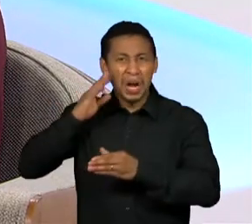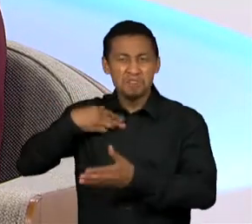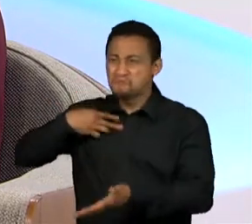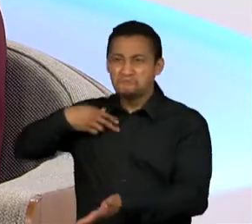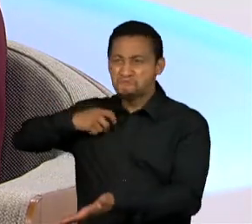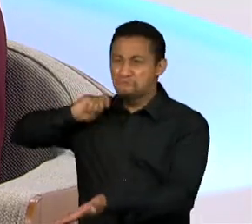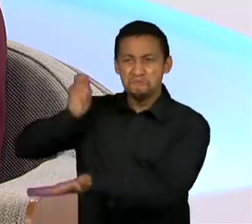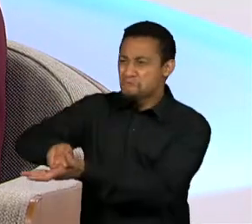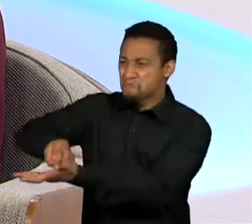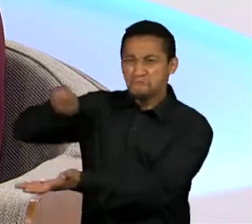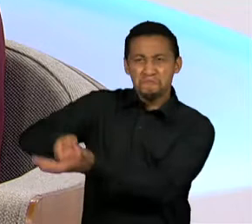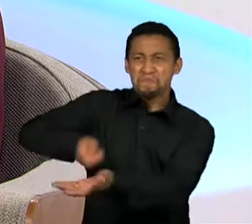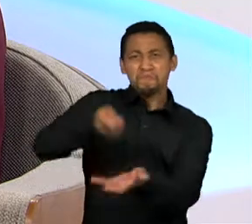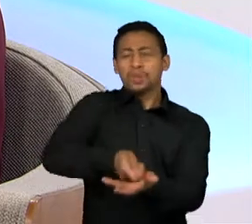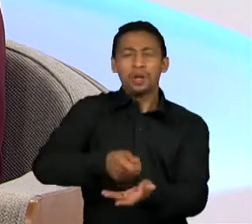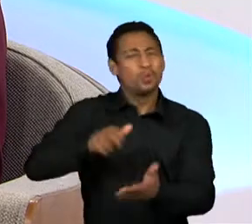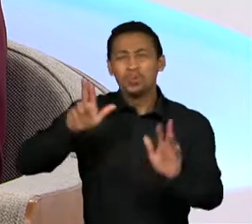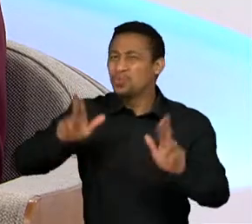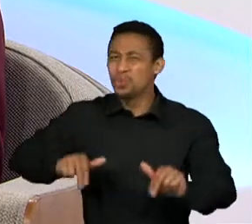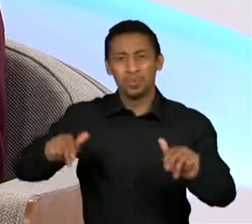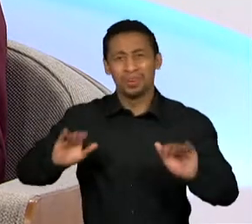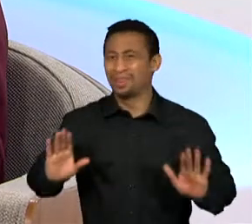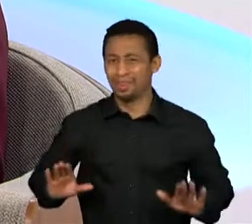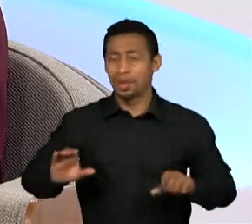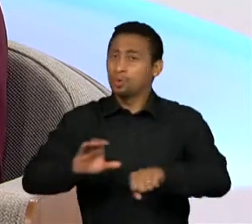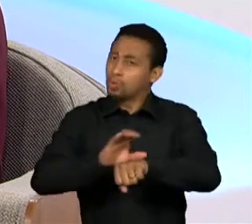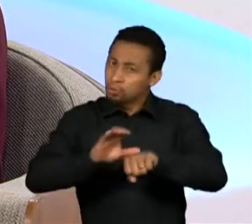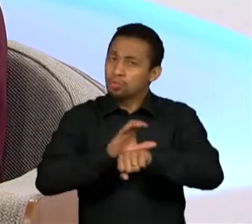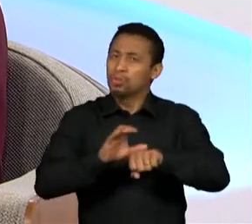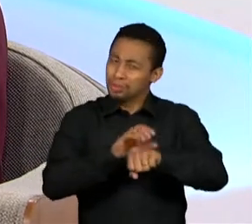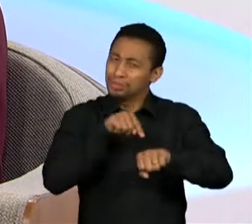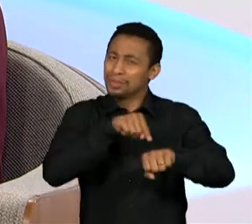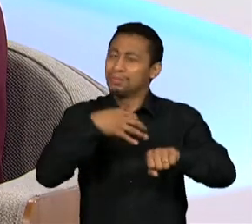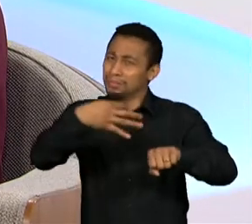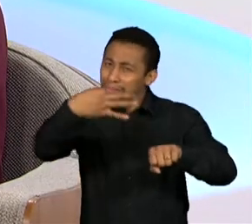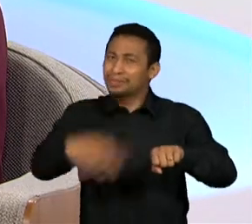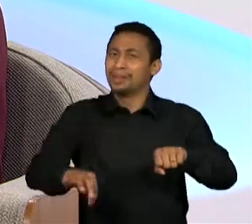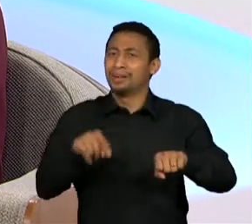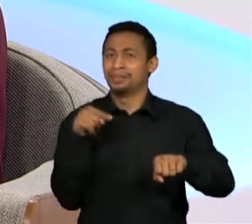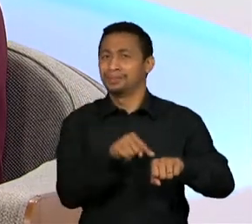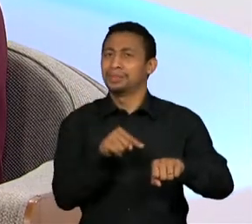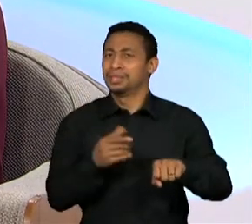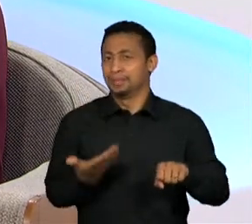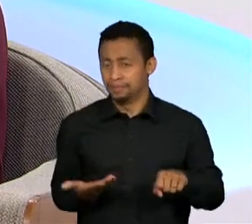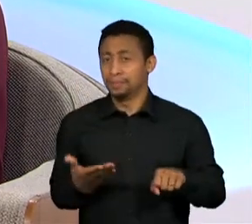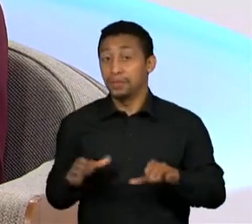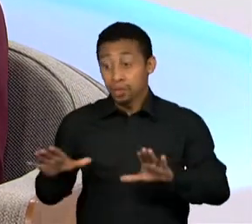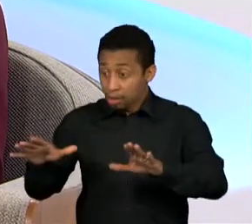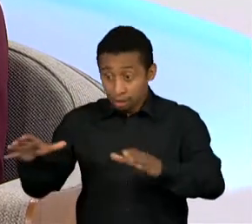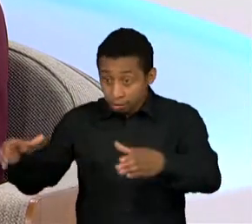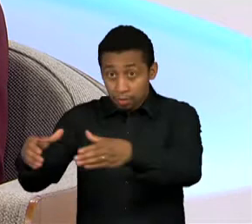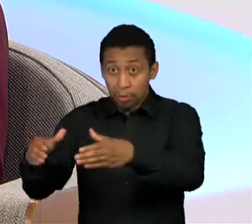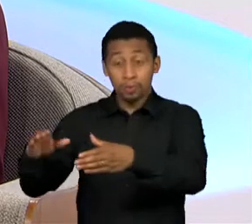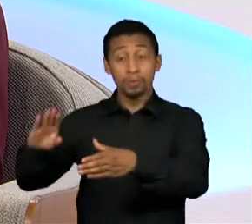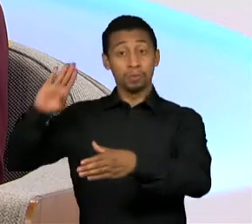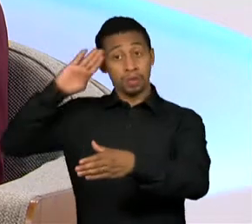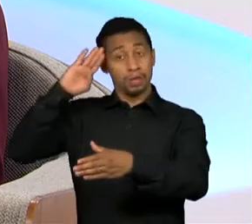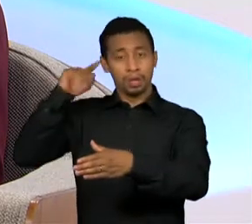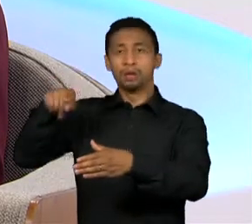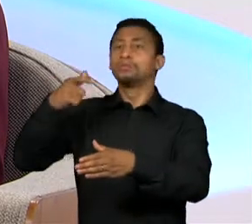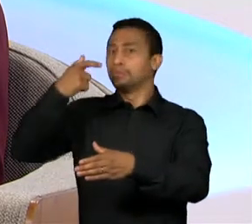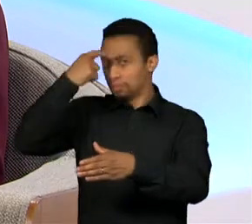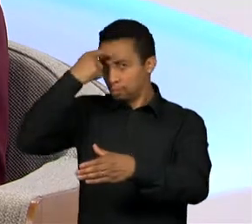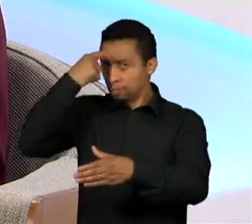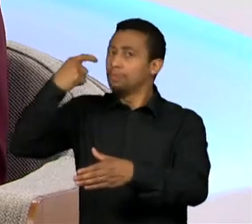limites constitucionais, ainda quando isso chegou a ser discutido. Eu acho que eles têm bastante ciência do papel deles e nem